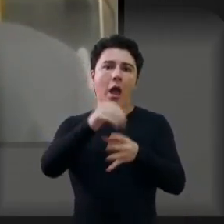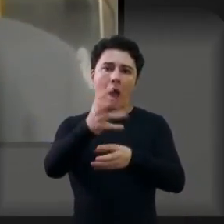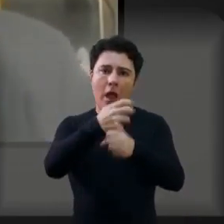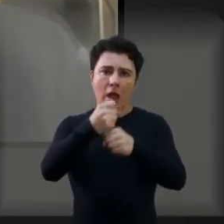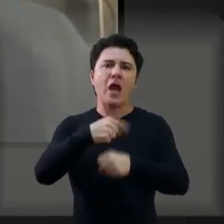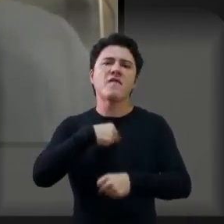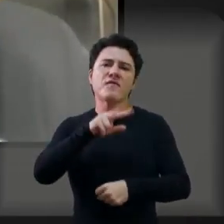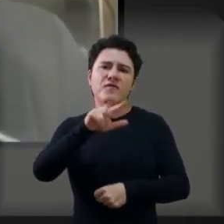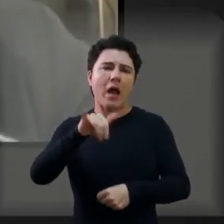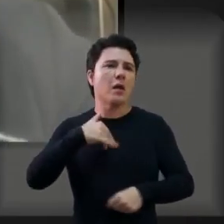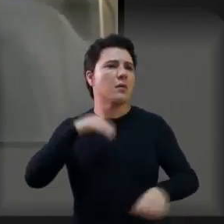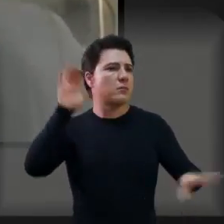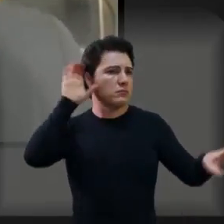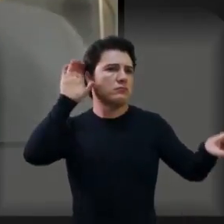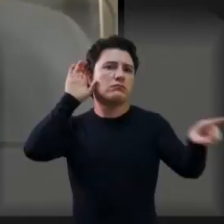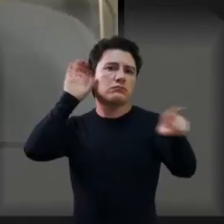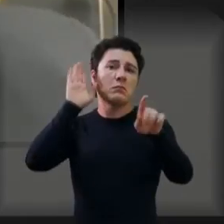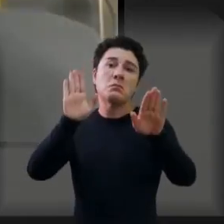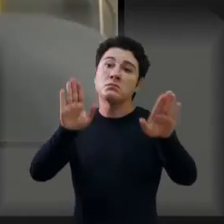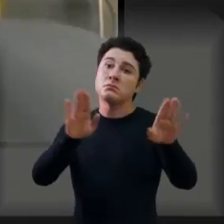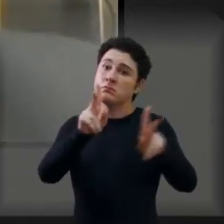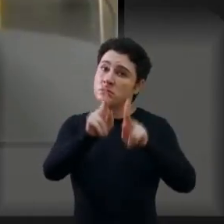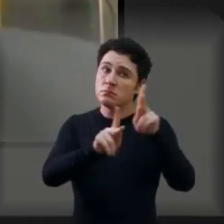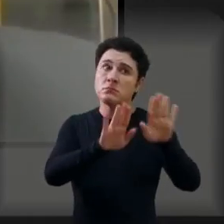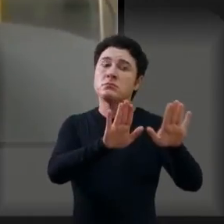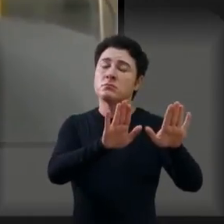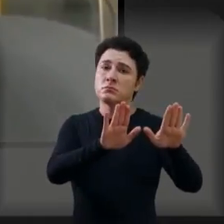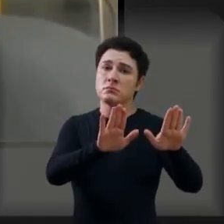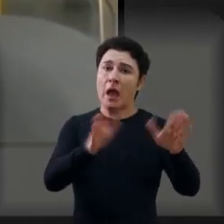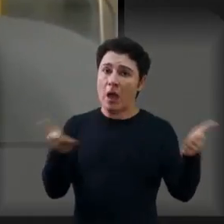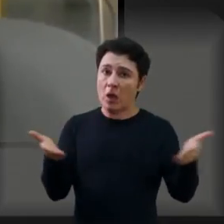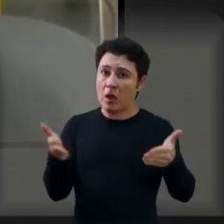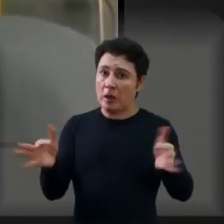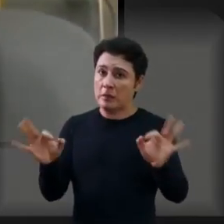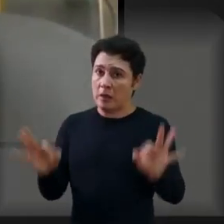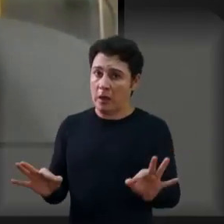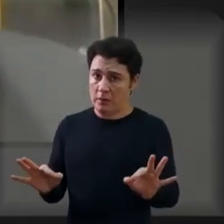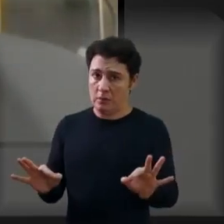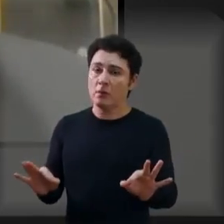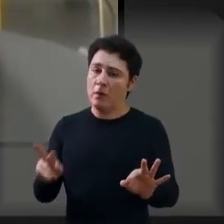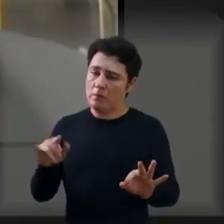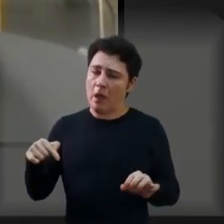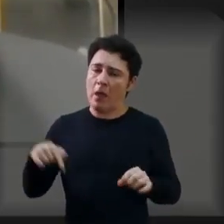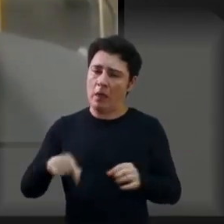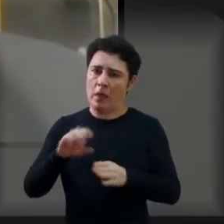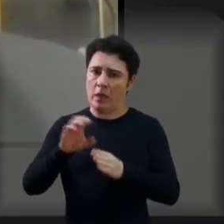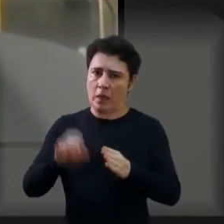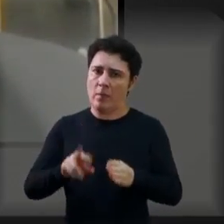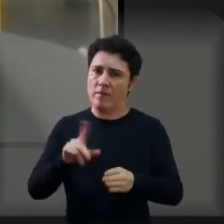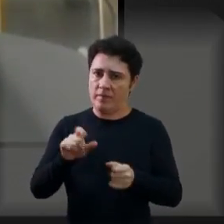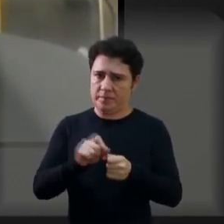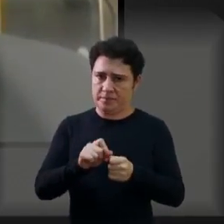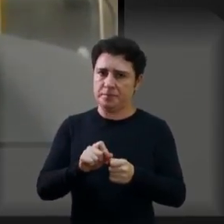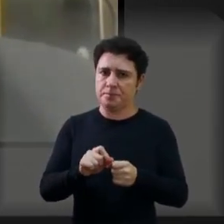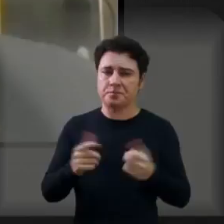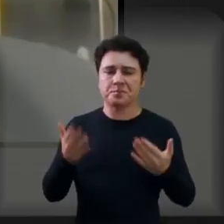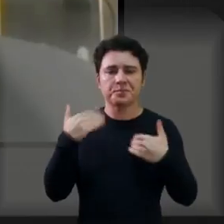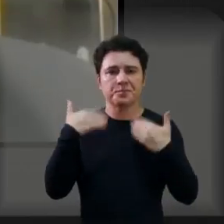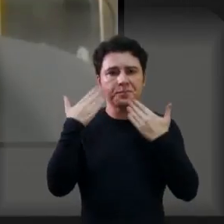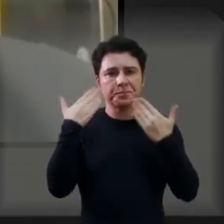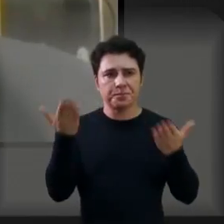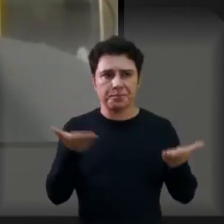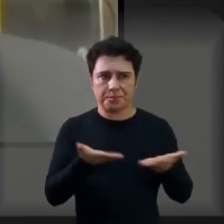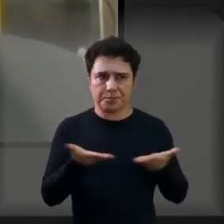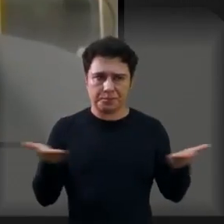população, mas vamos fazer o certo. E o certo vai ser feito nessa casa. Obrigado